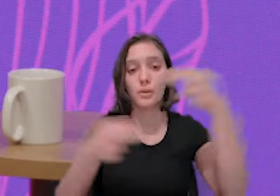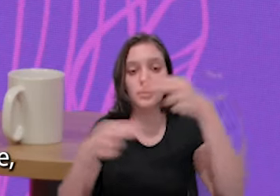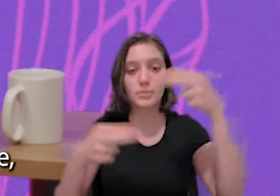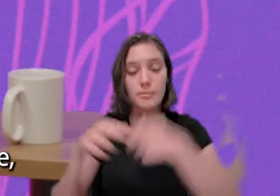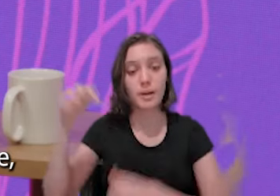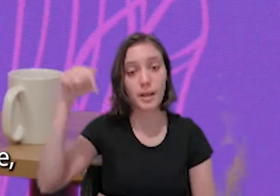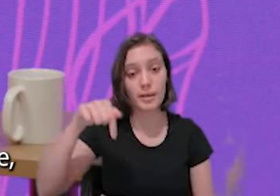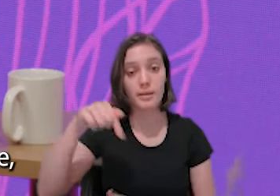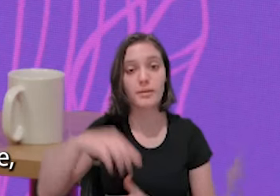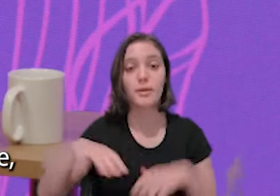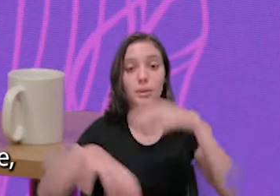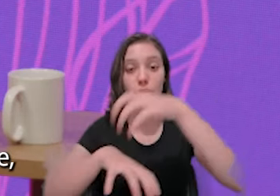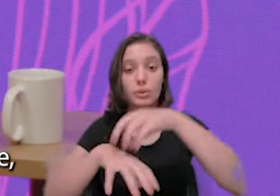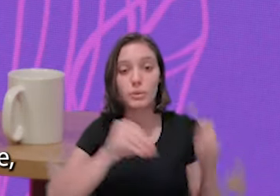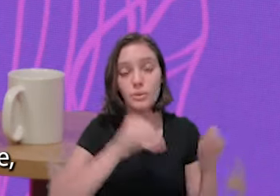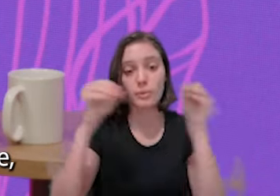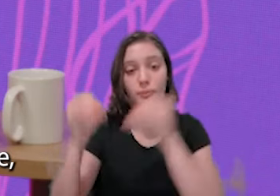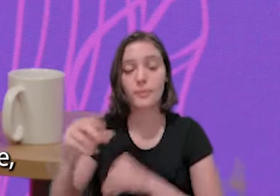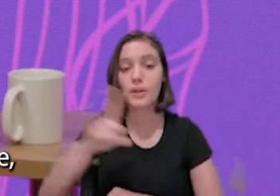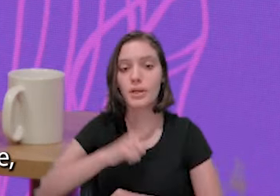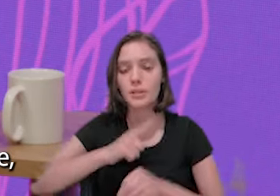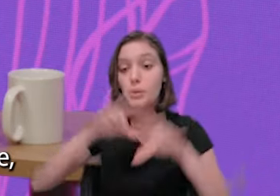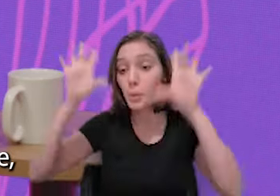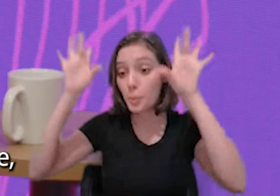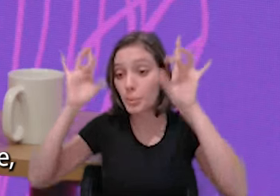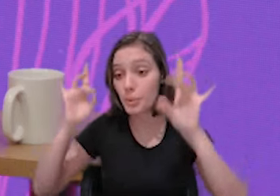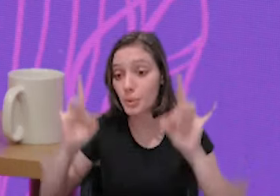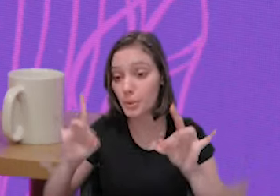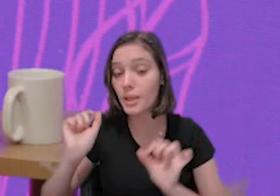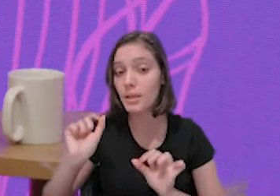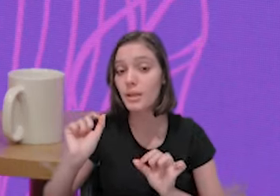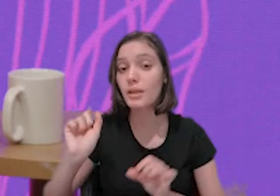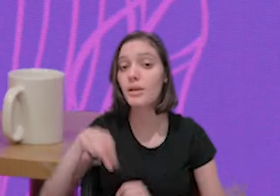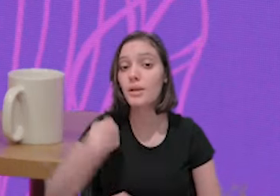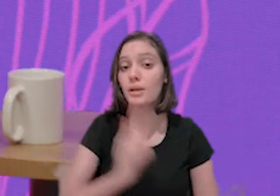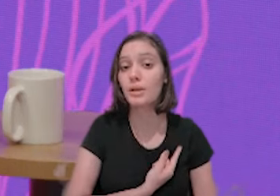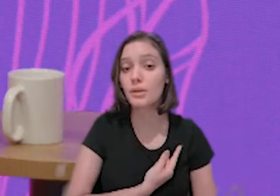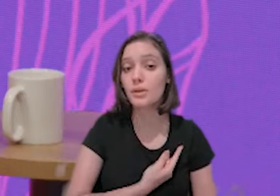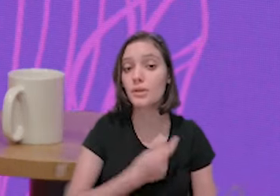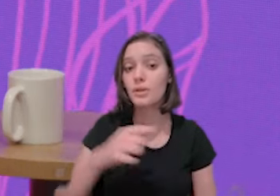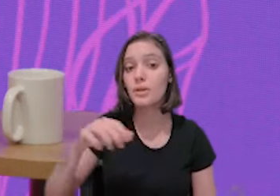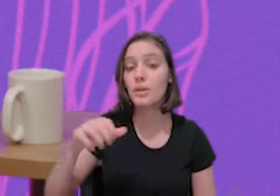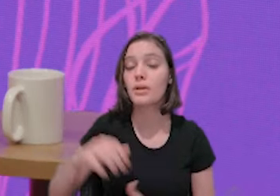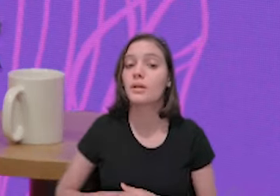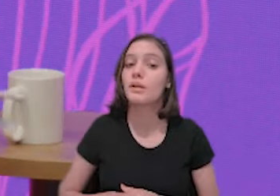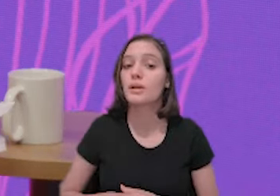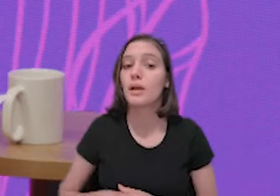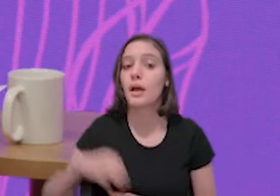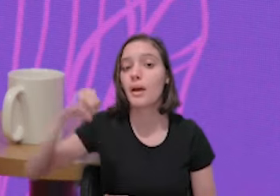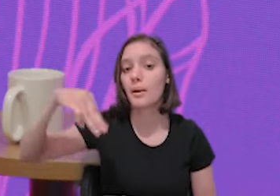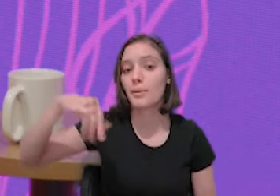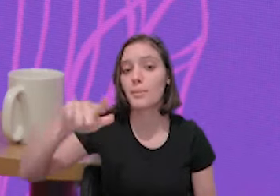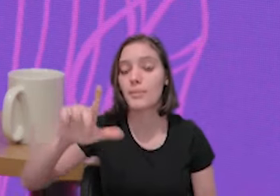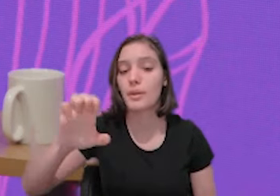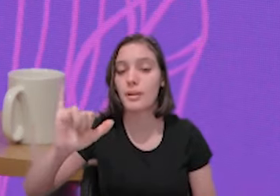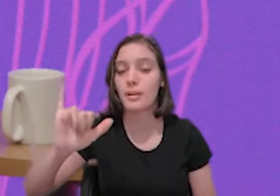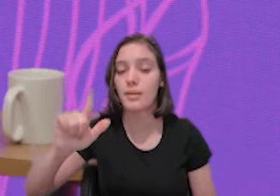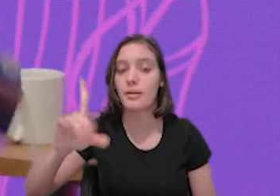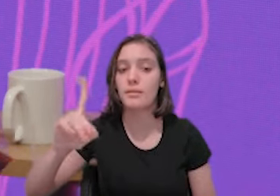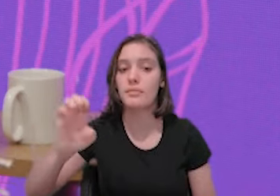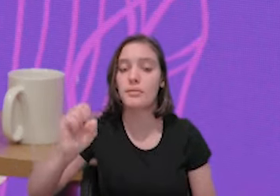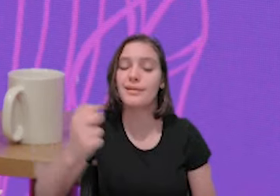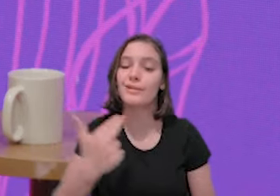Tem. E aí, essa gente, a Milede, que não pôde estar com a gente. Mas eu queria que você falasse, a Milede é brasileira, a